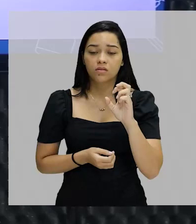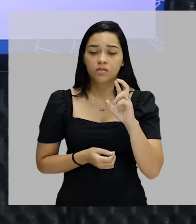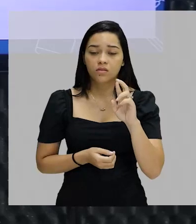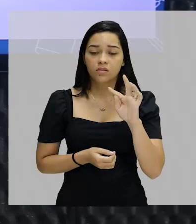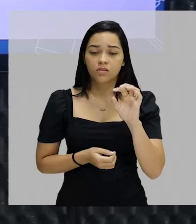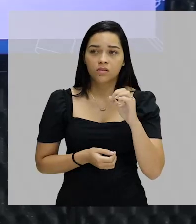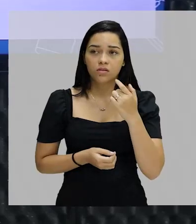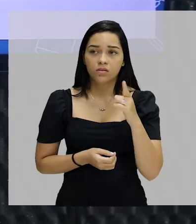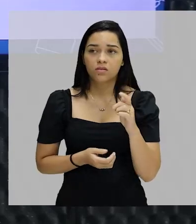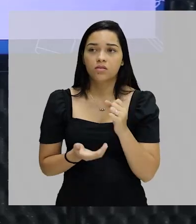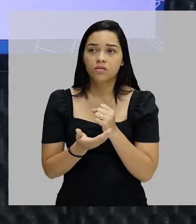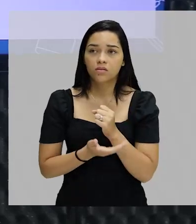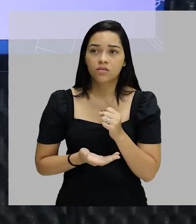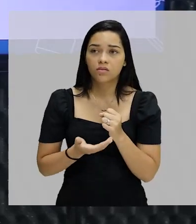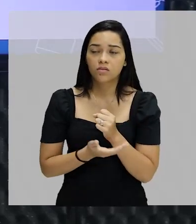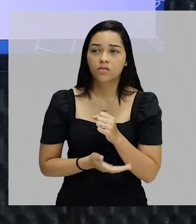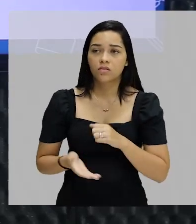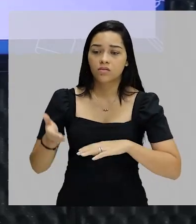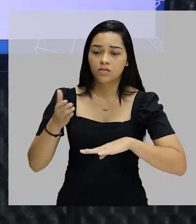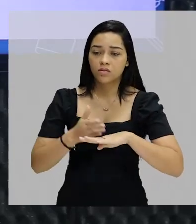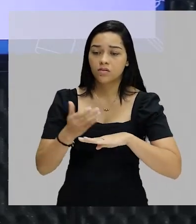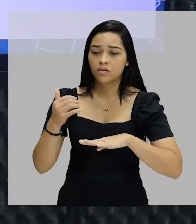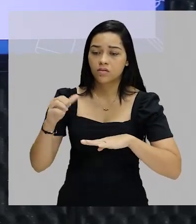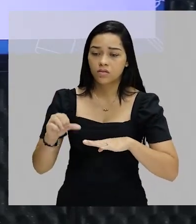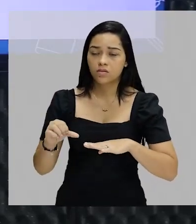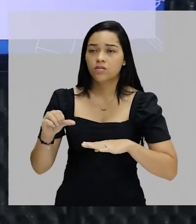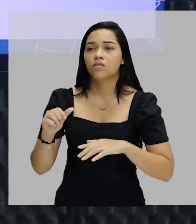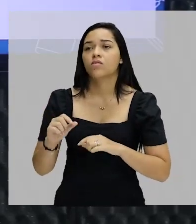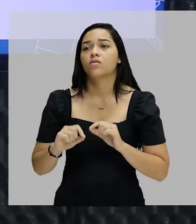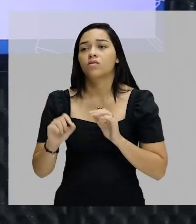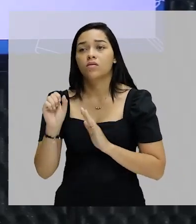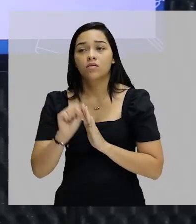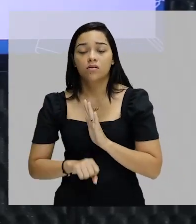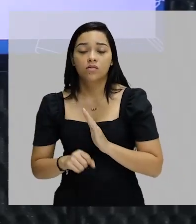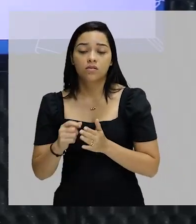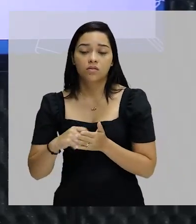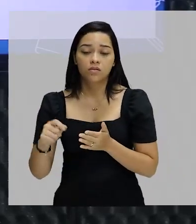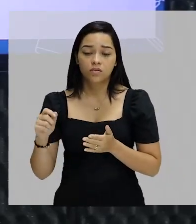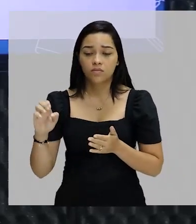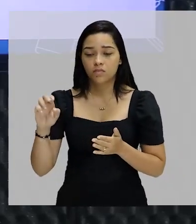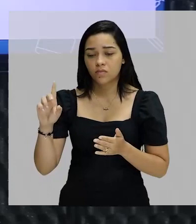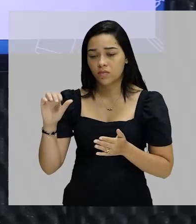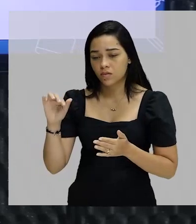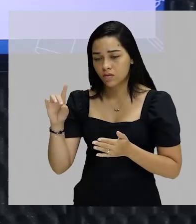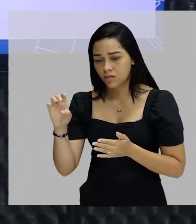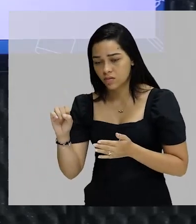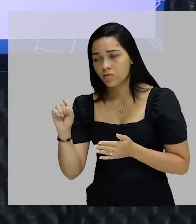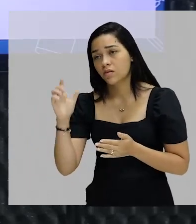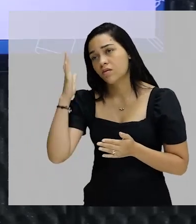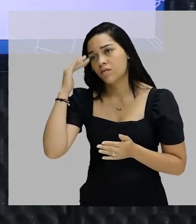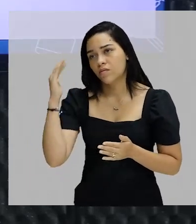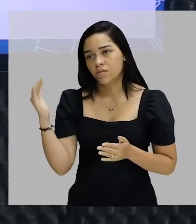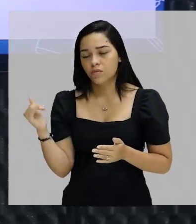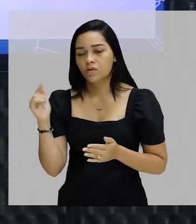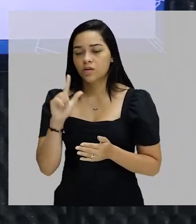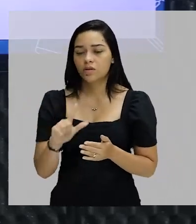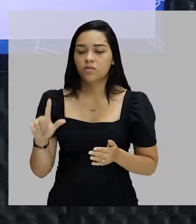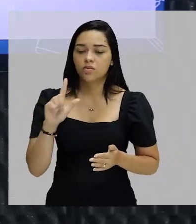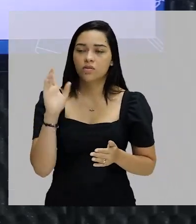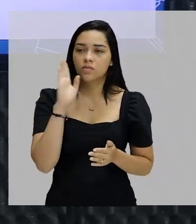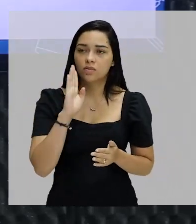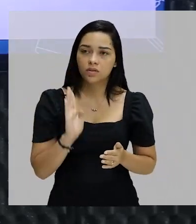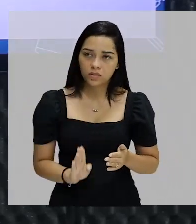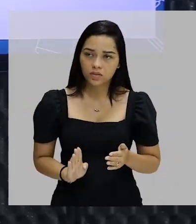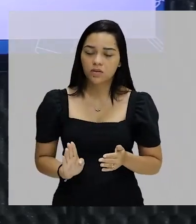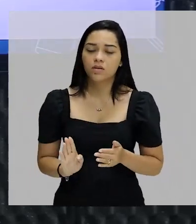É um livro fundamental ali do final do século XIX, que é escrito por Euclides da Cunha. Beleza? Então ele é um cara muito famoso na literatura brasileira.